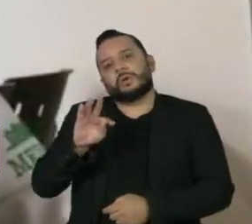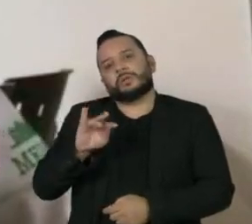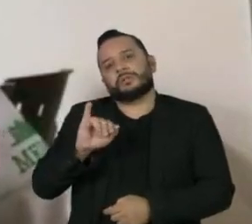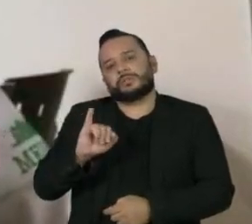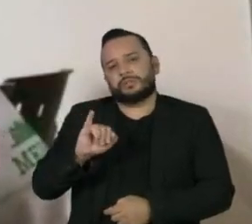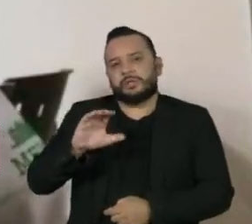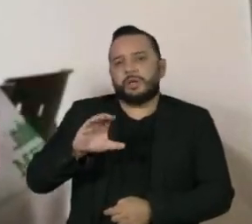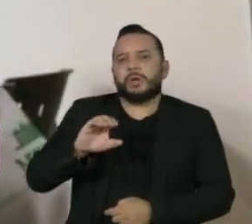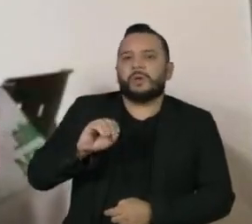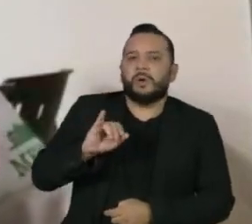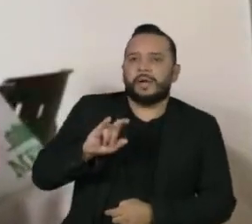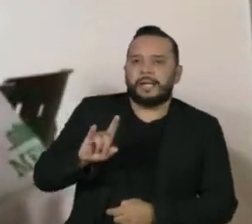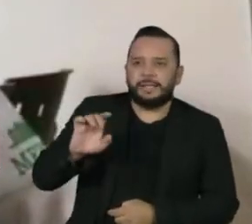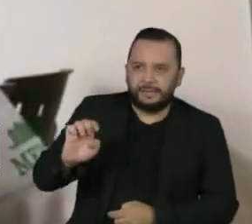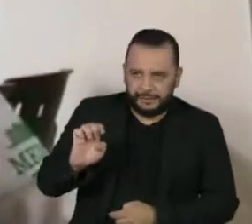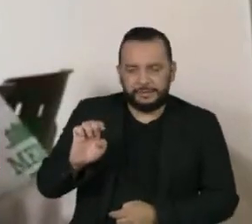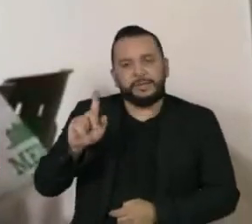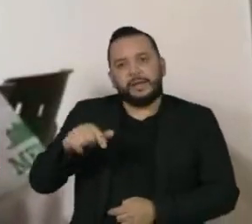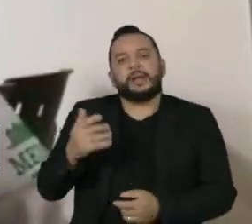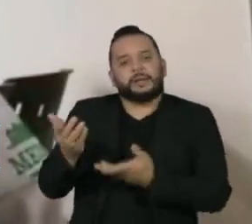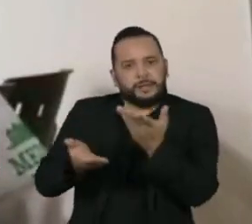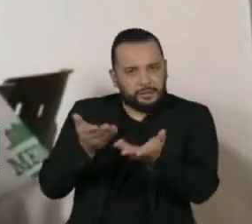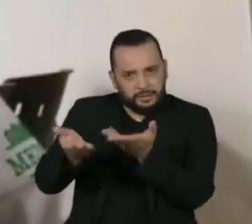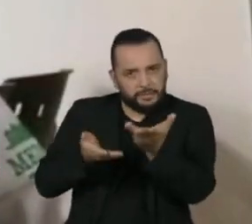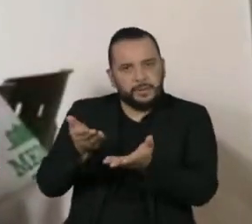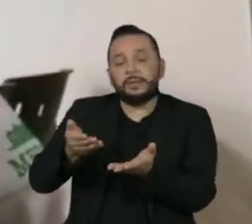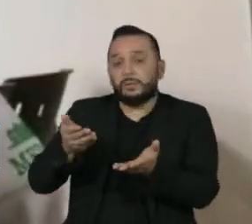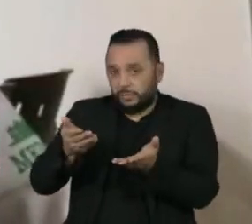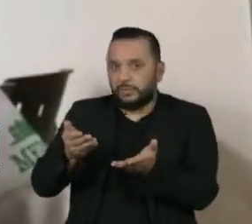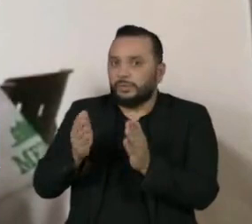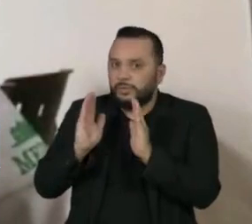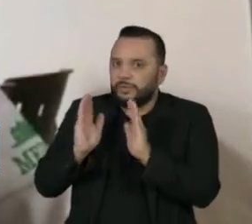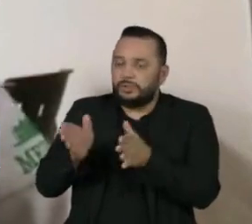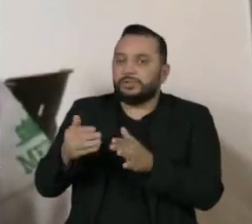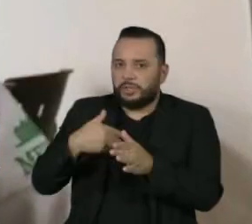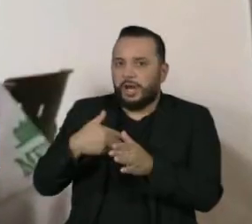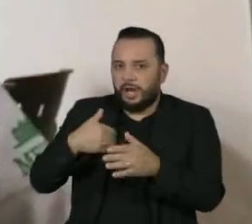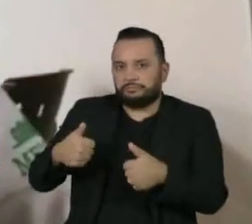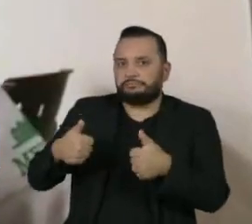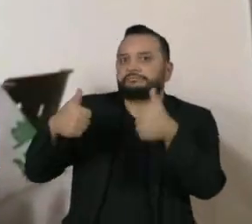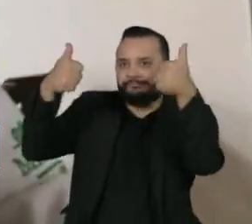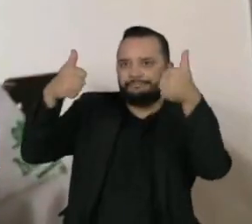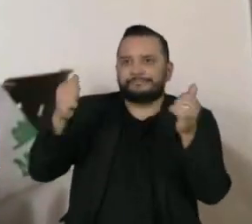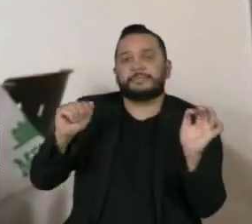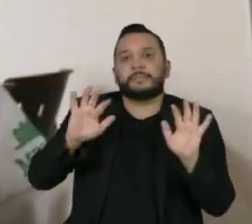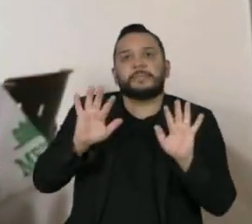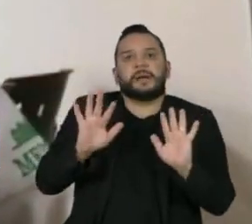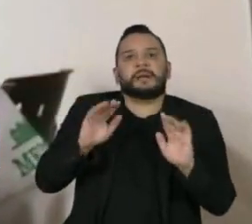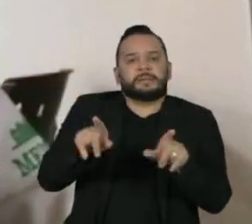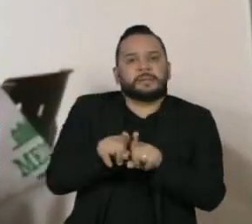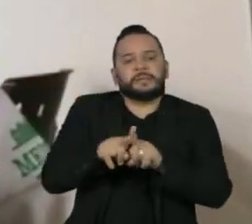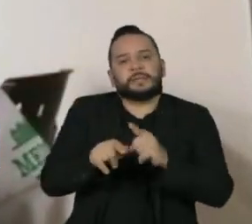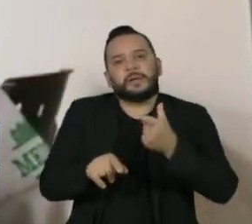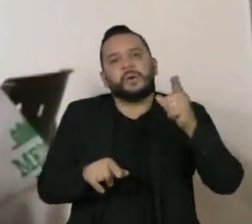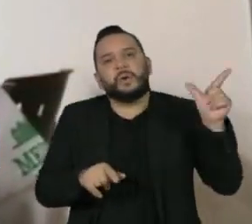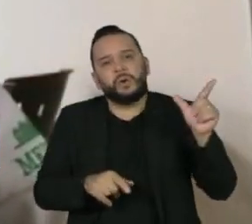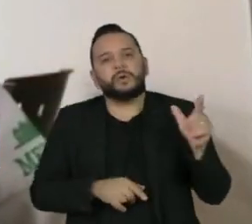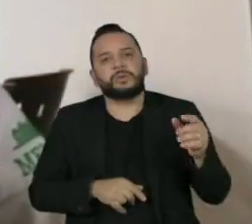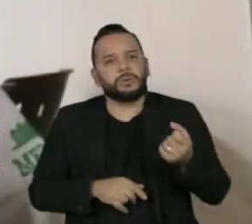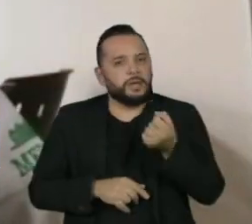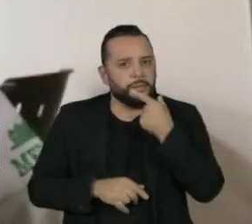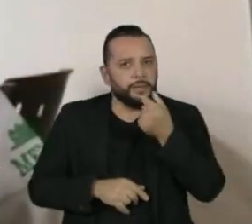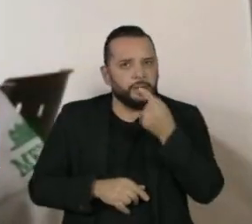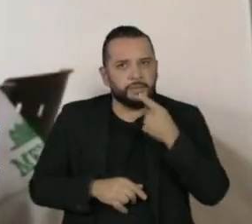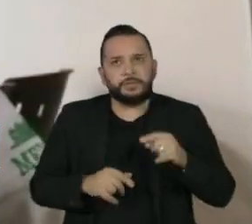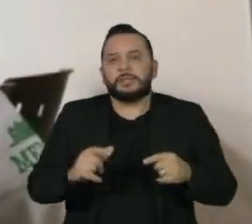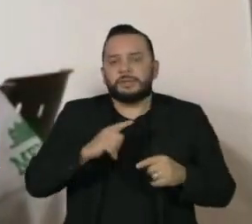tratamento da asma, que modificou a evolução da doença no mundo, mas ele também é apresentado com outros medicamentos, como um